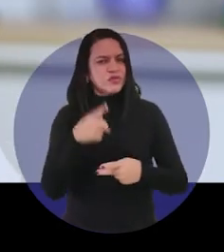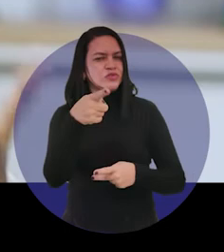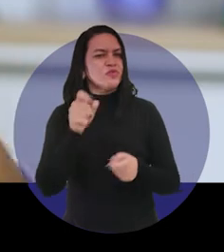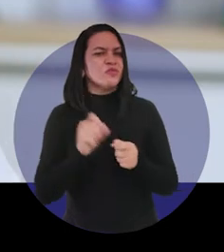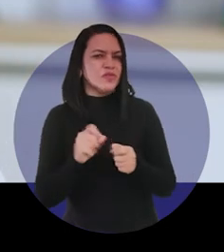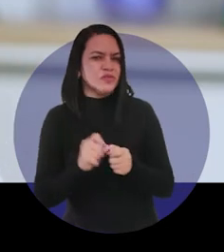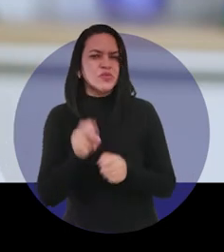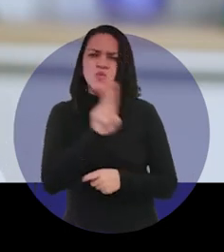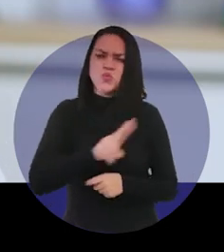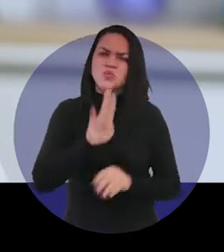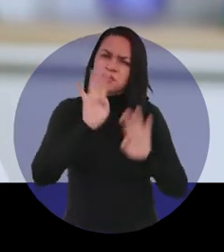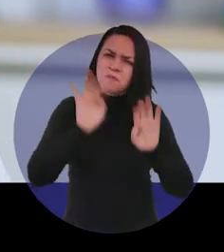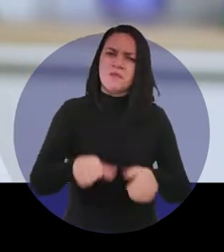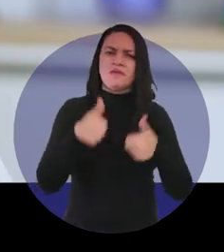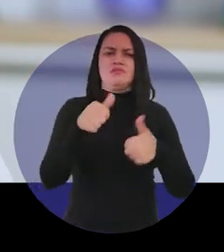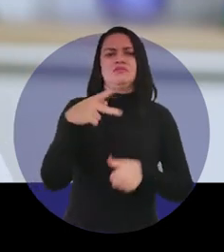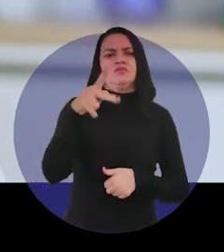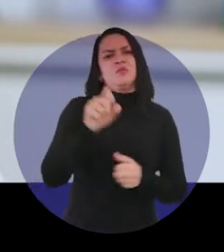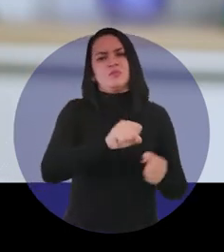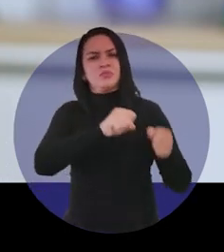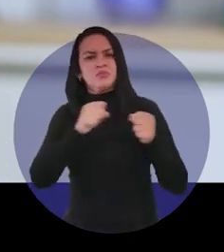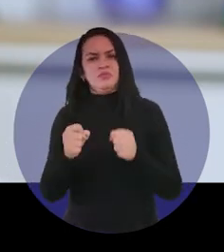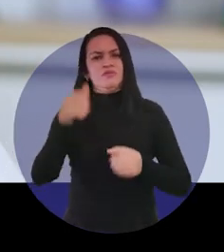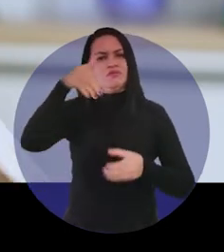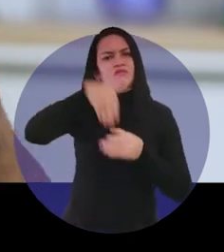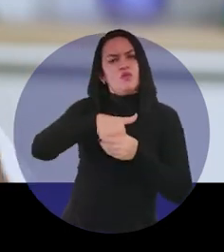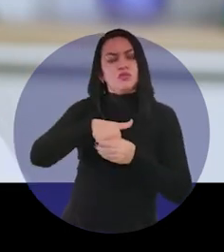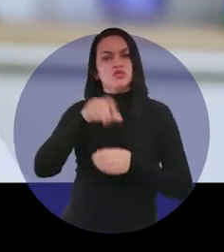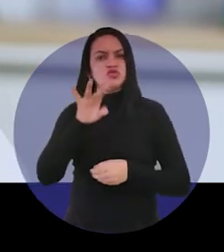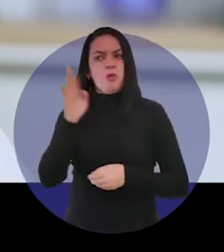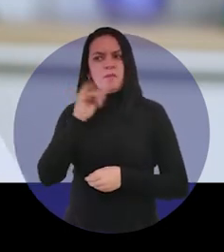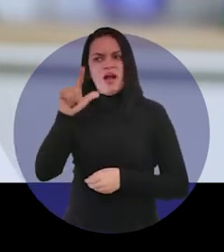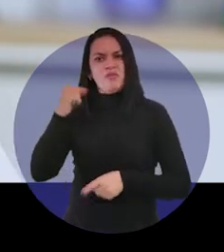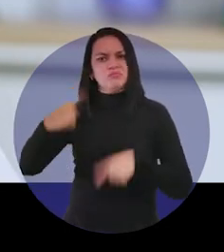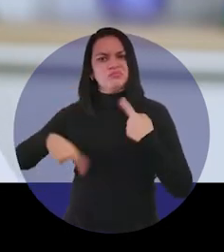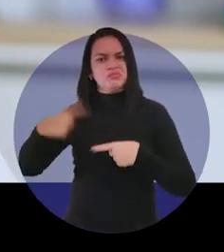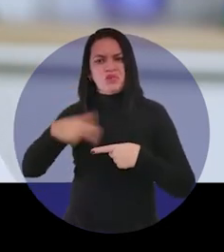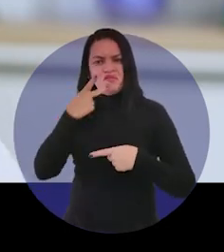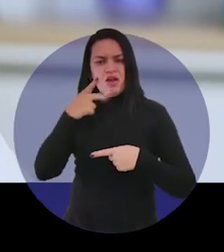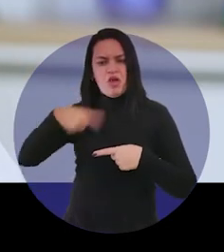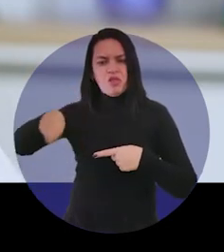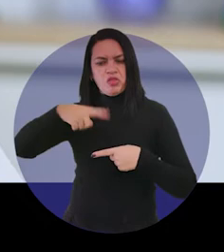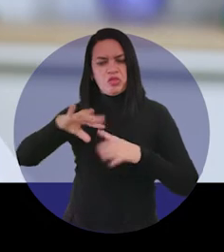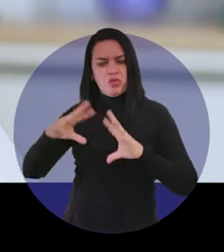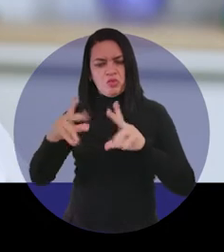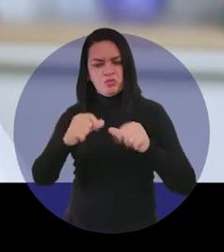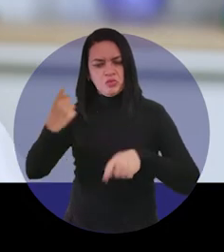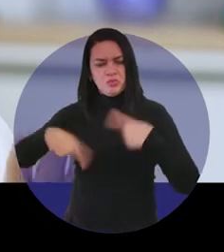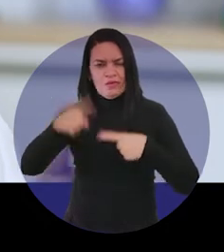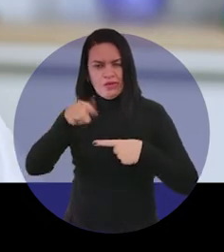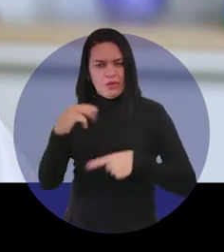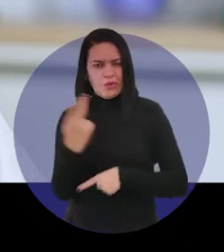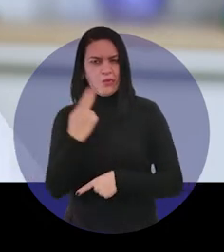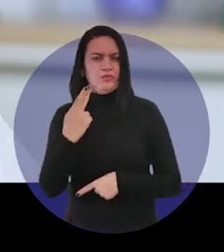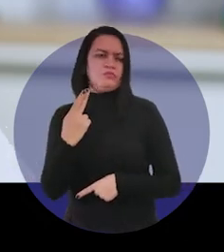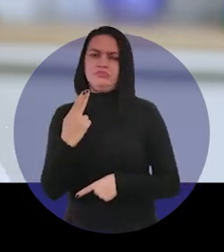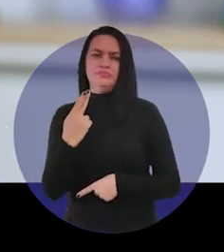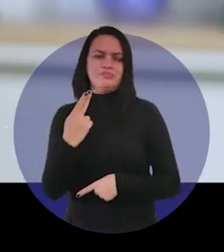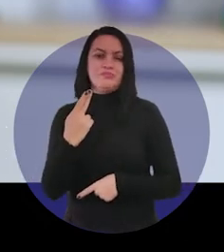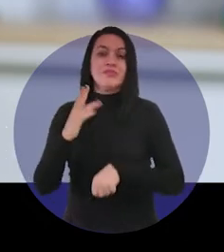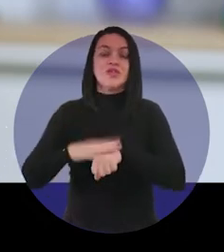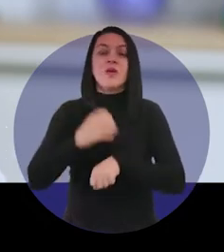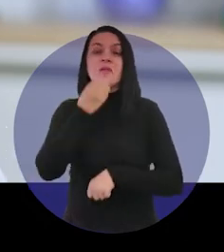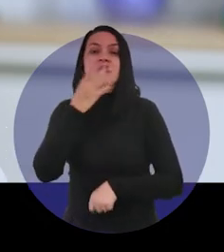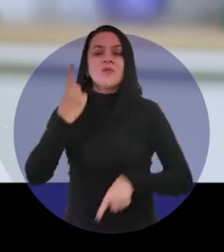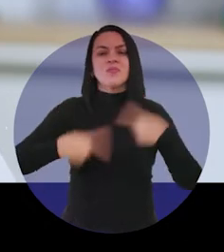convite que eu te faço. Use bem o seu poder. Somente os maus políticos dizem que todos os políticos são